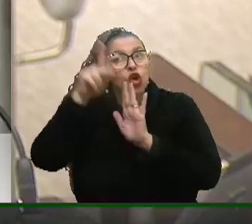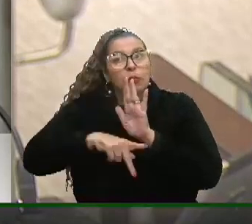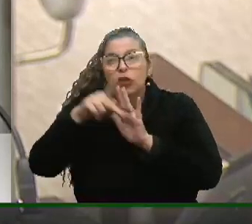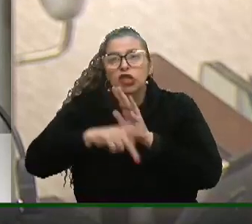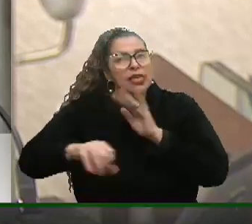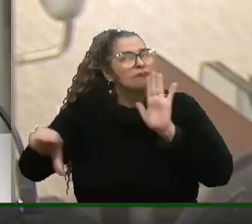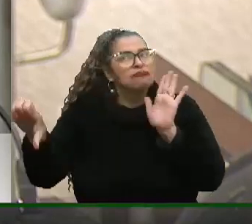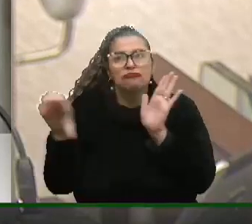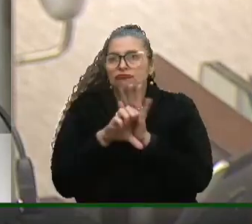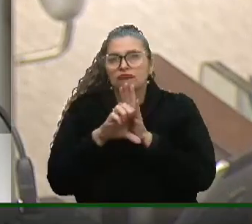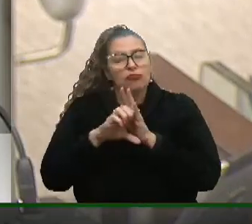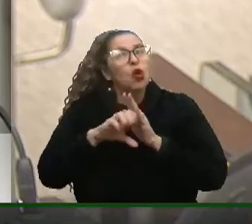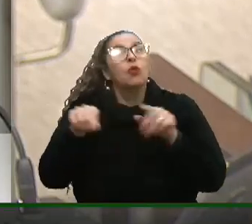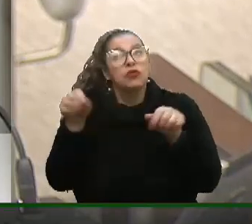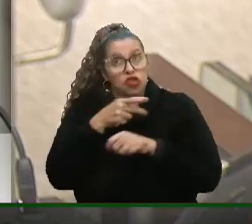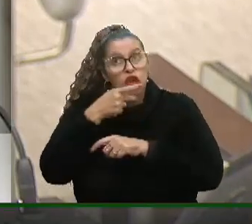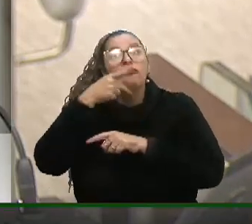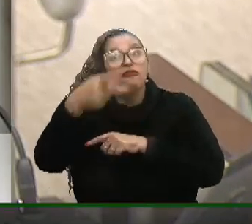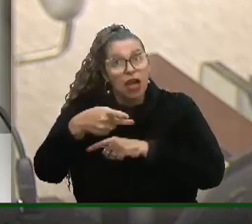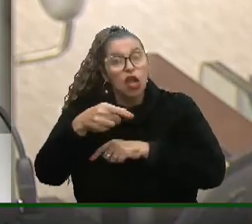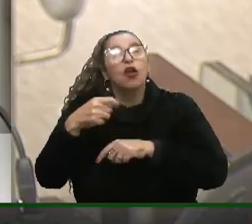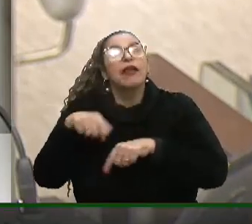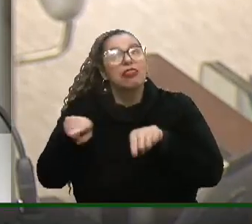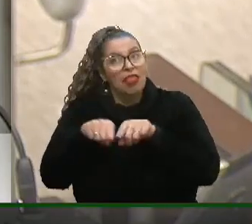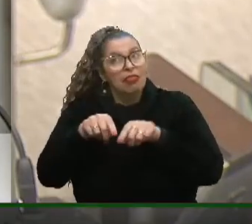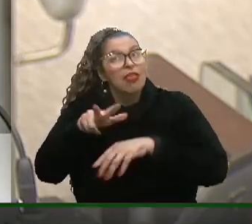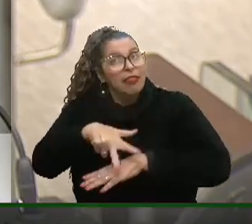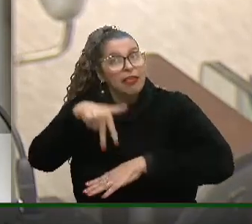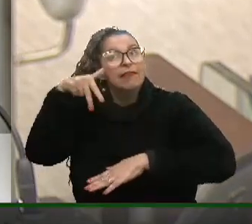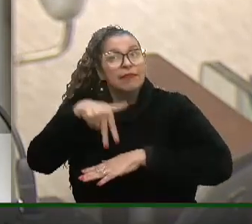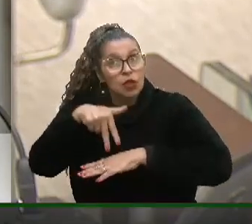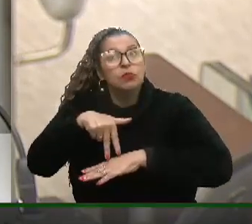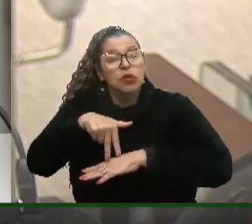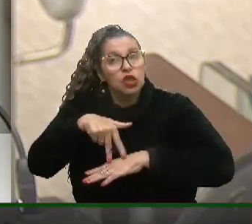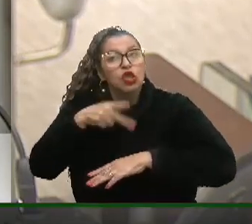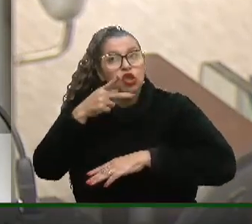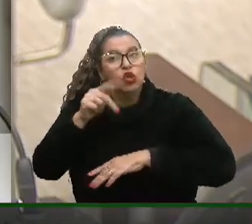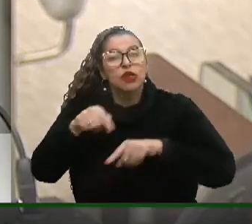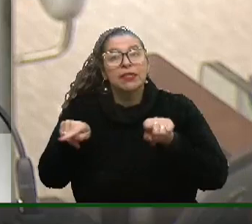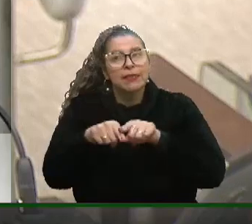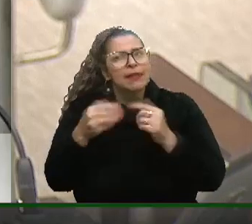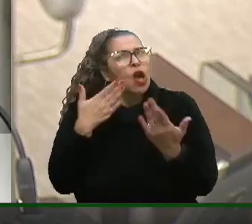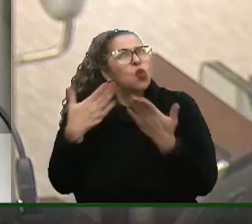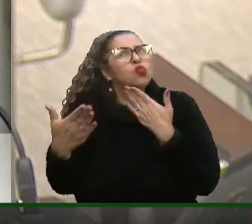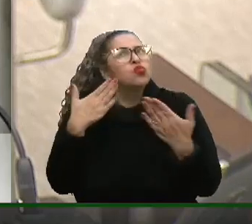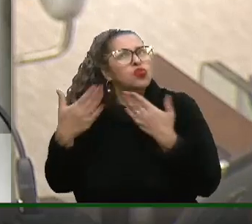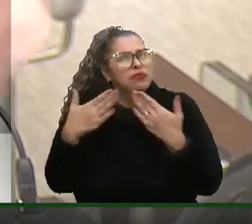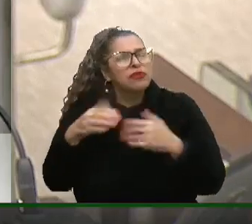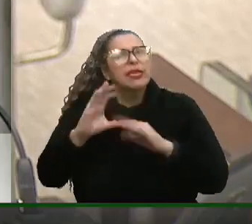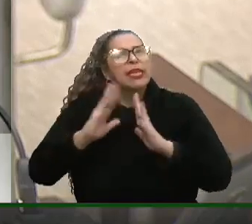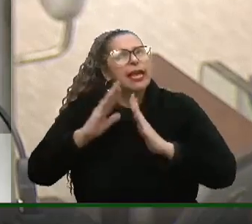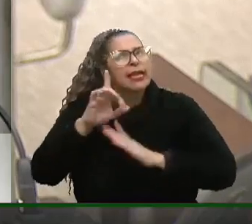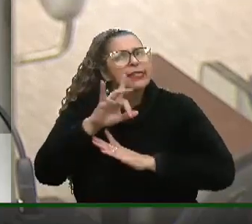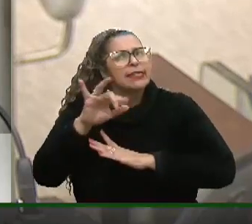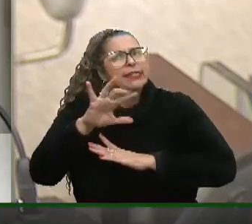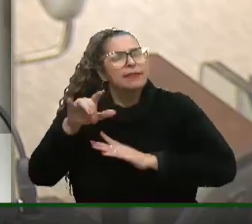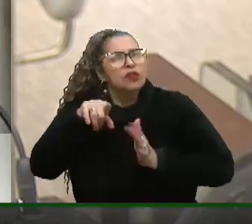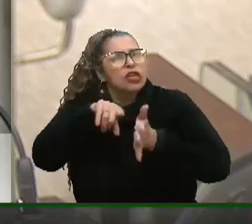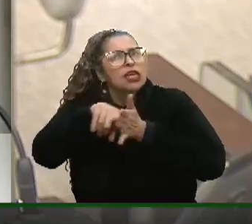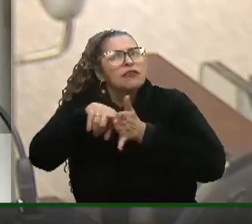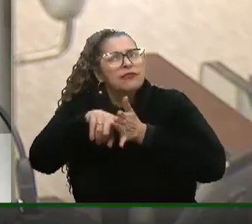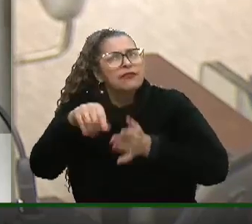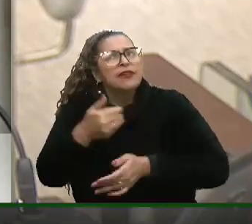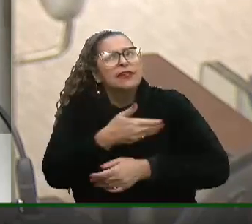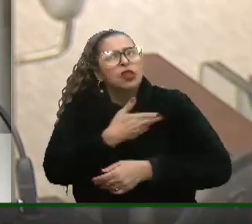inconstitucional, como se V. Exª deu a entender nessa tribuna, o senhor está colocando em xeque o trabalho da Casa Civil, que revisa os atos do